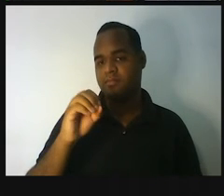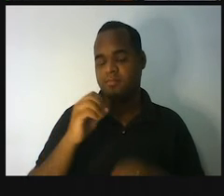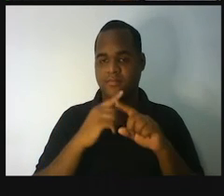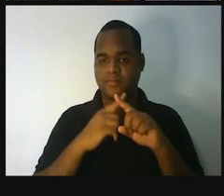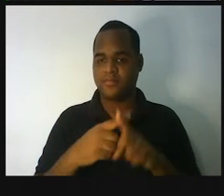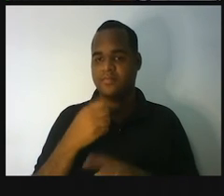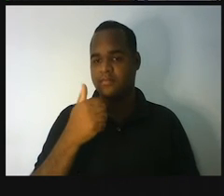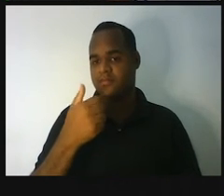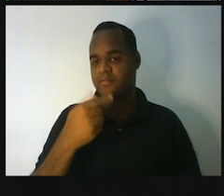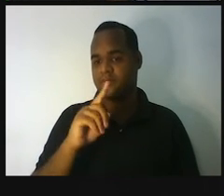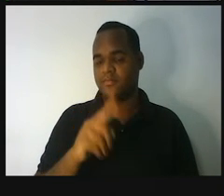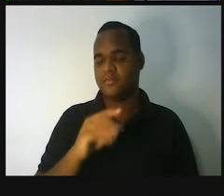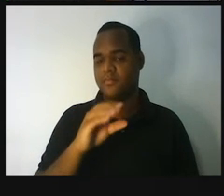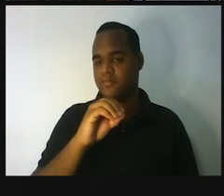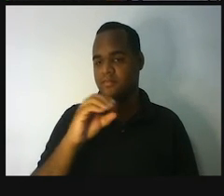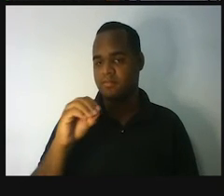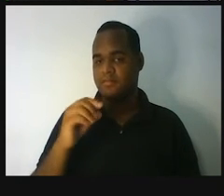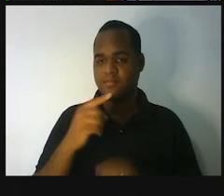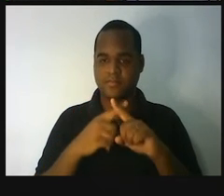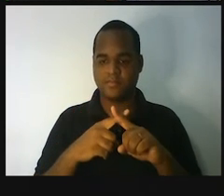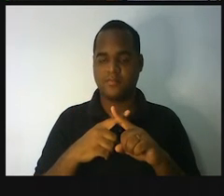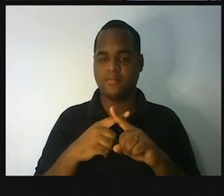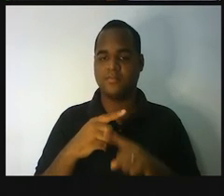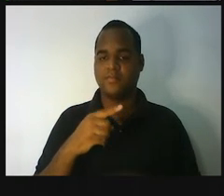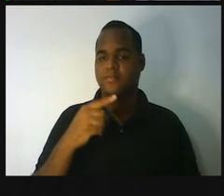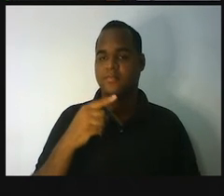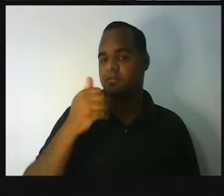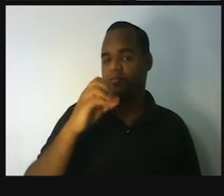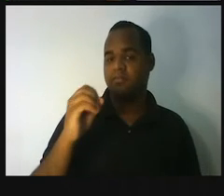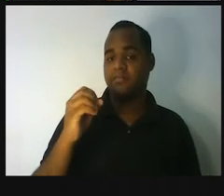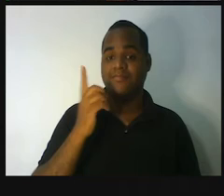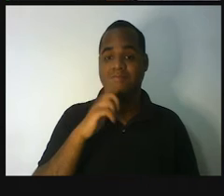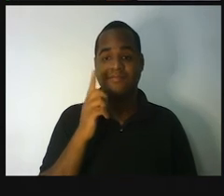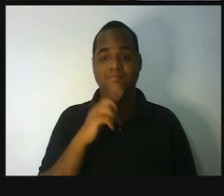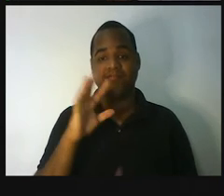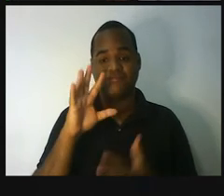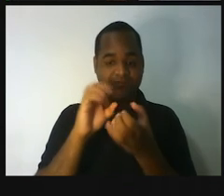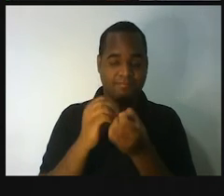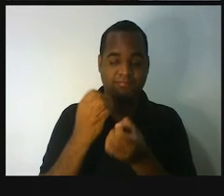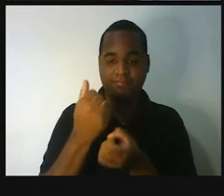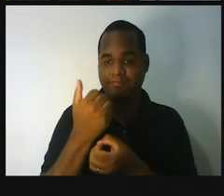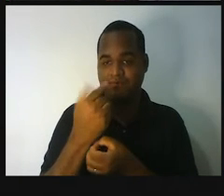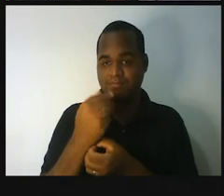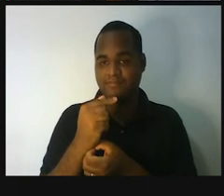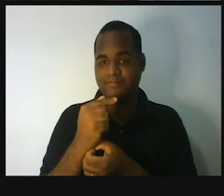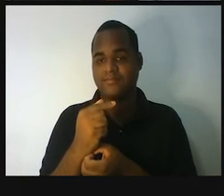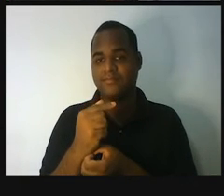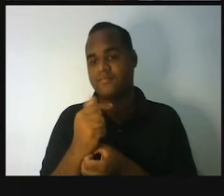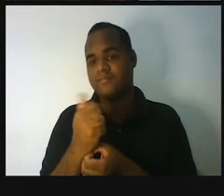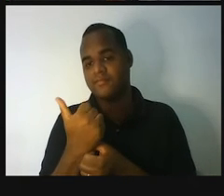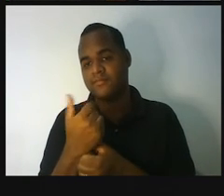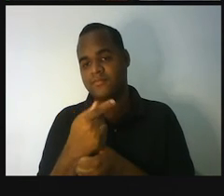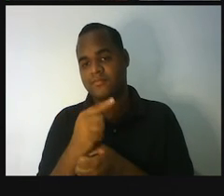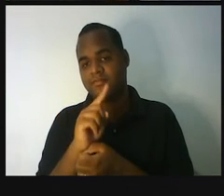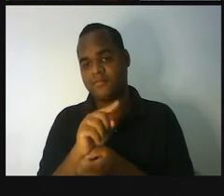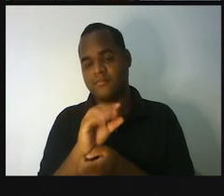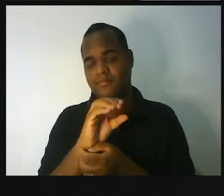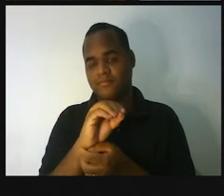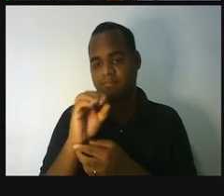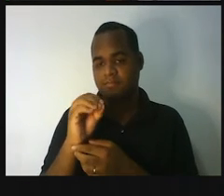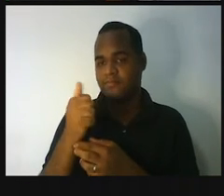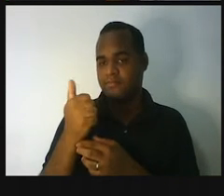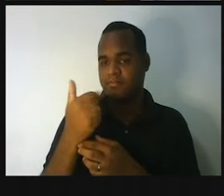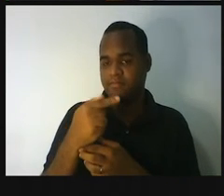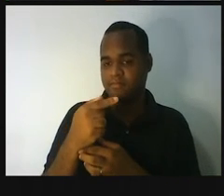vezes 10. E aí, a gente conclui que 17 quilômetros